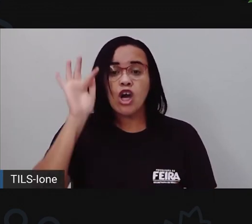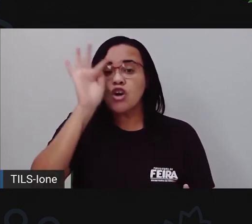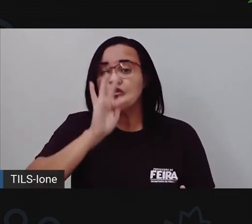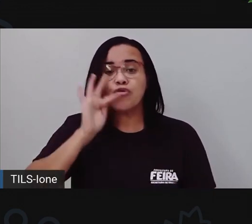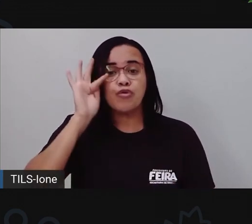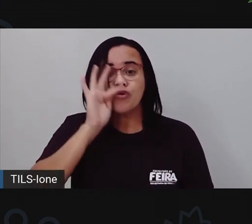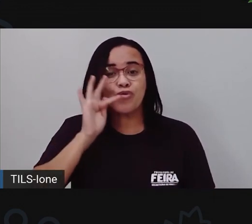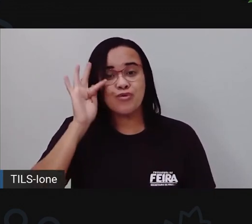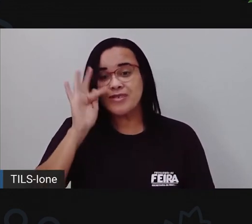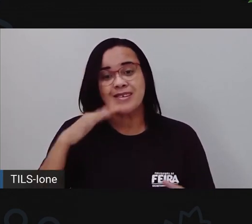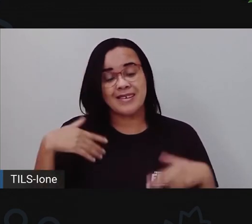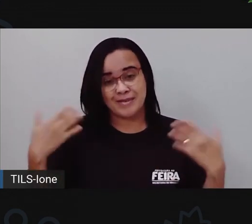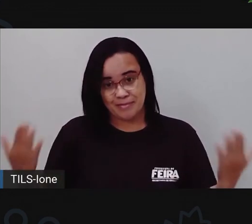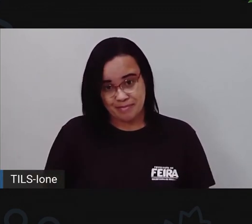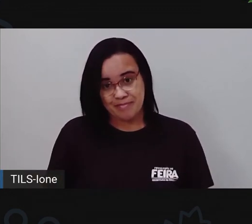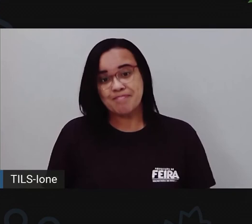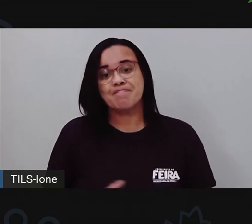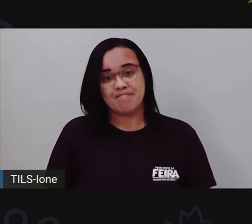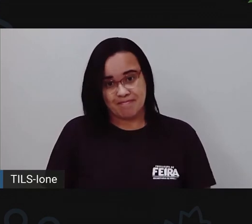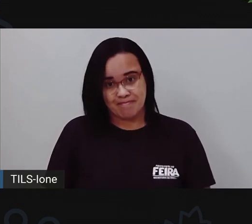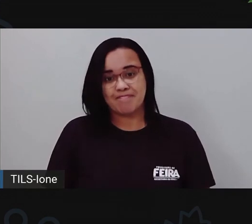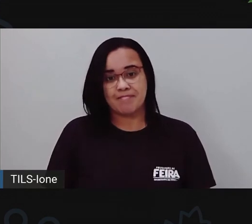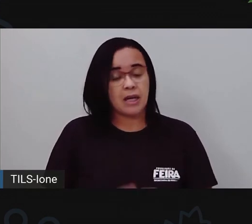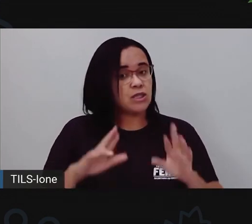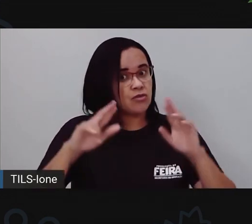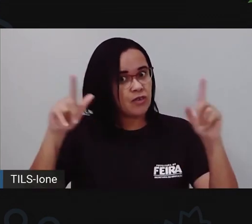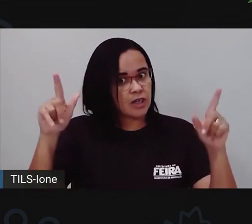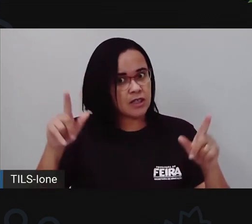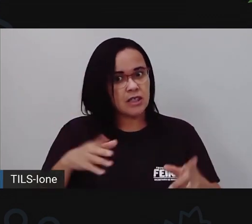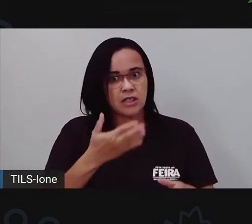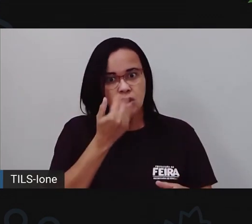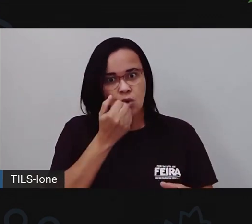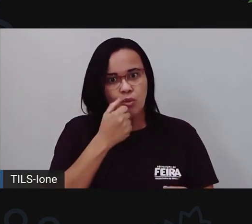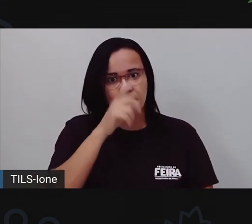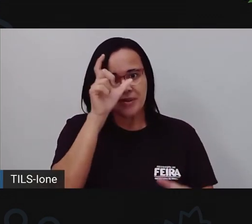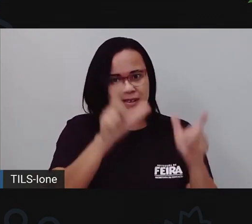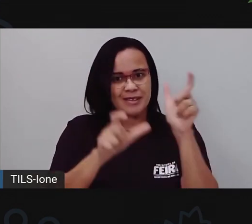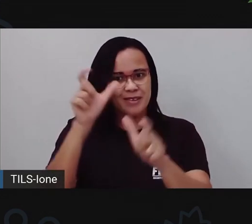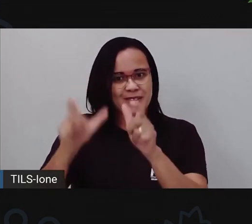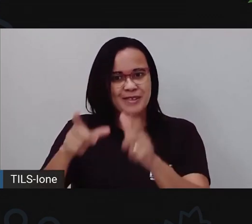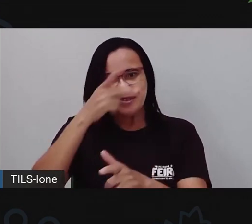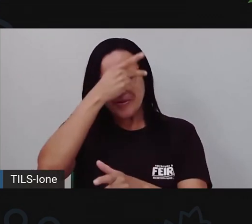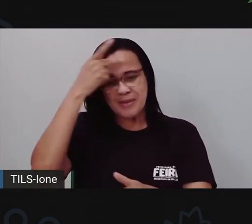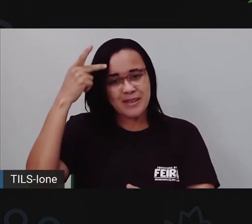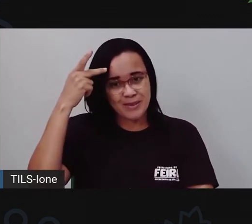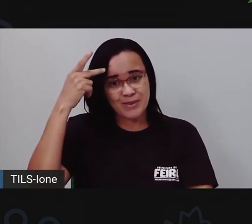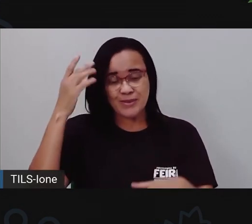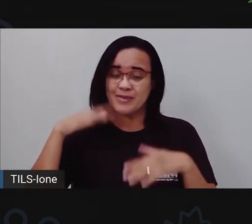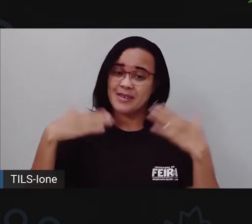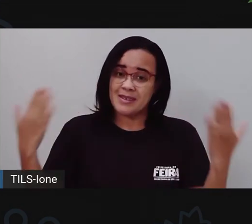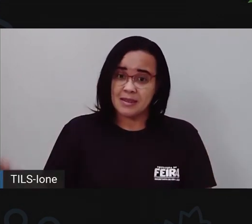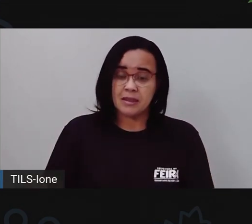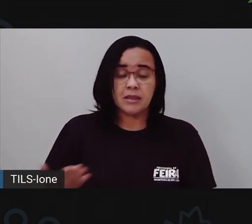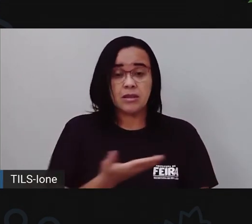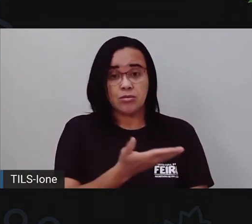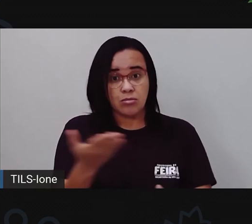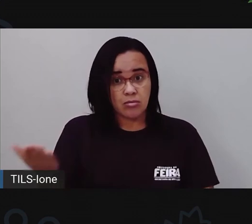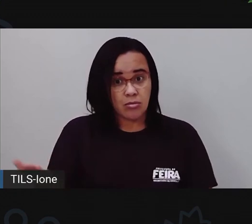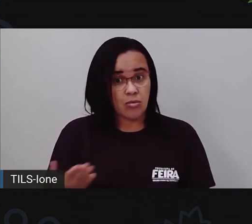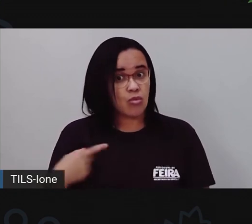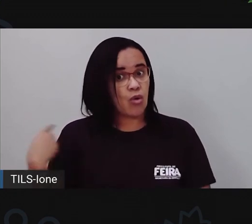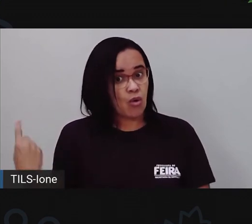Por isso que eles são animais selvagens, tá bom? Então, vamos cuidar do habitat dos animais selvagens,